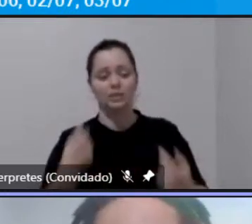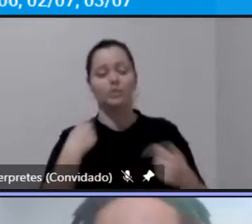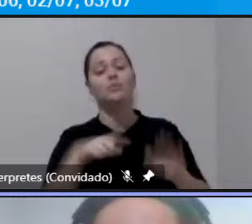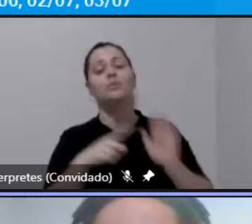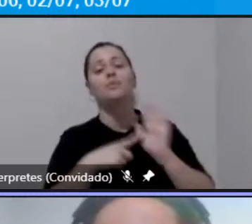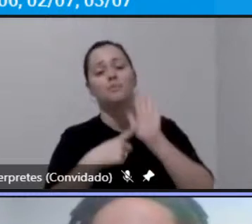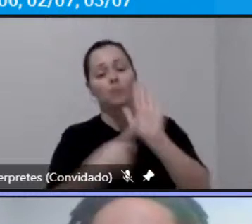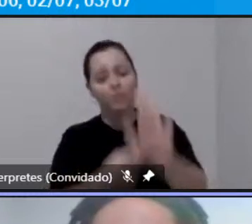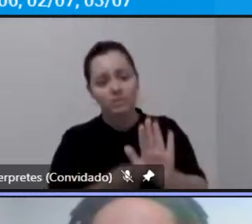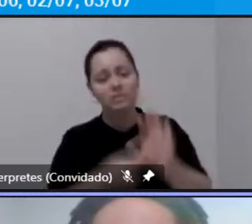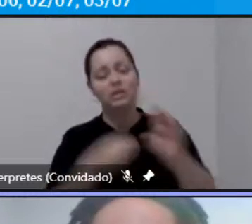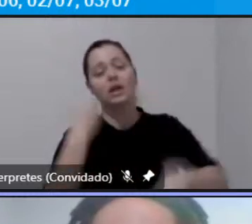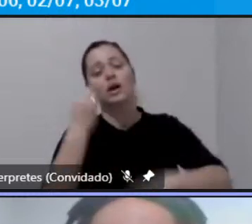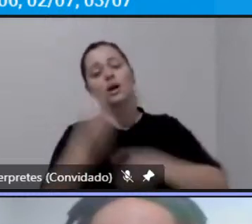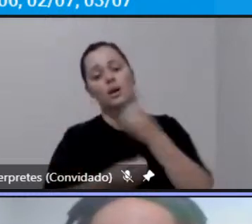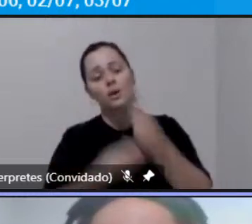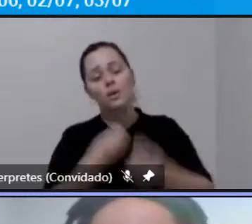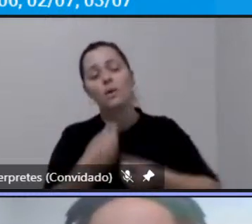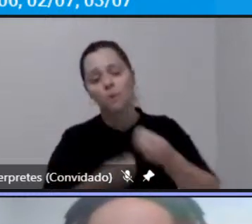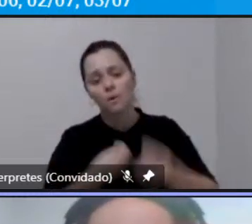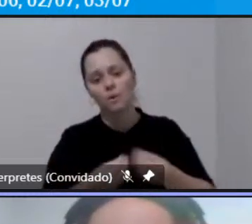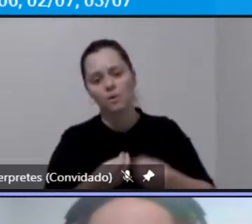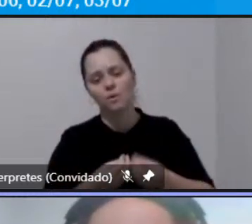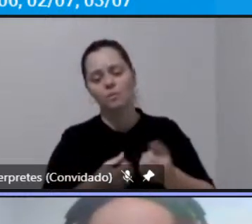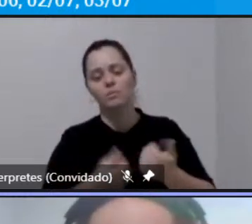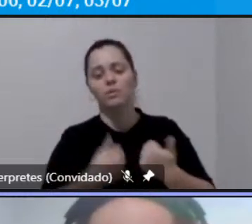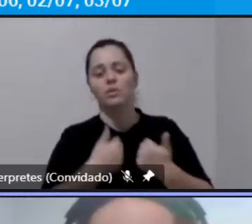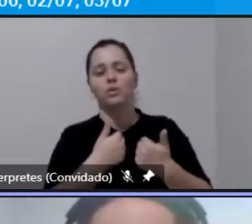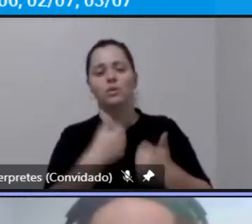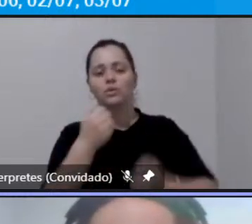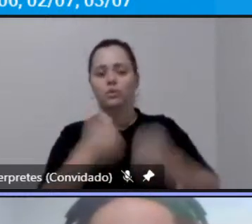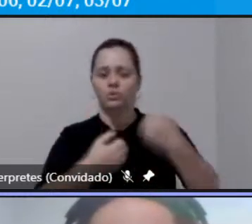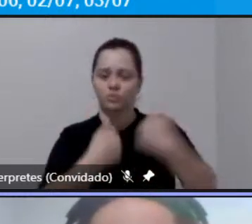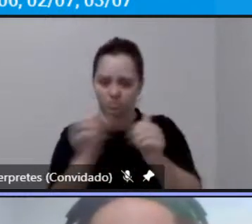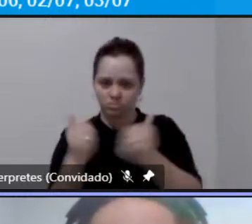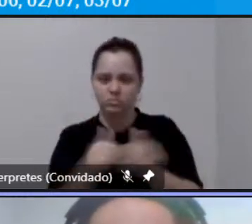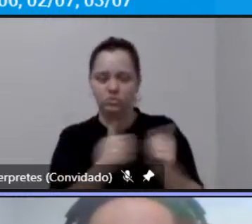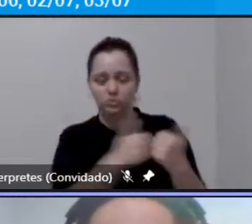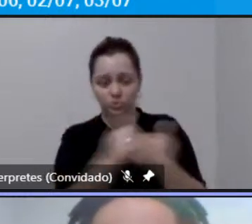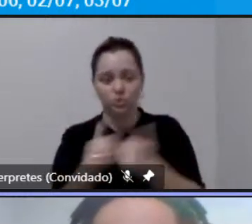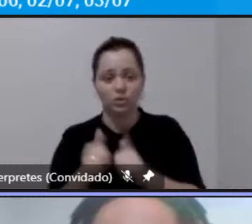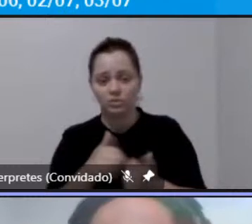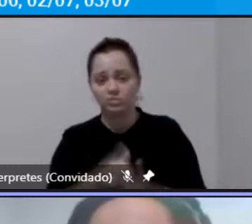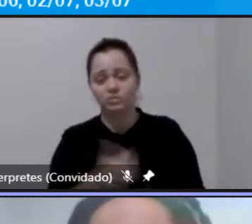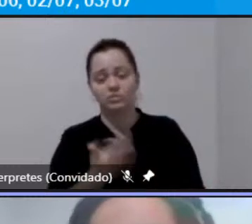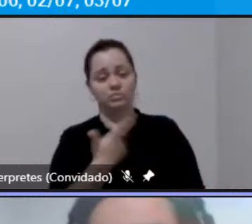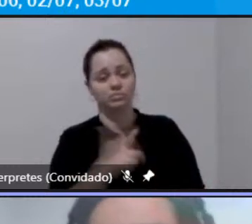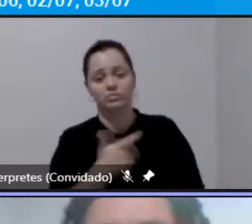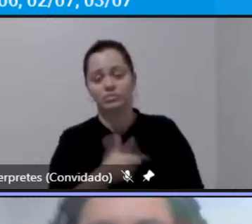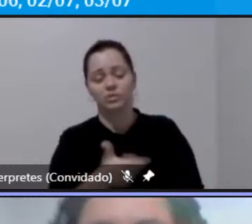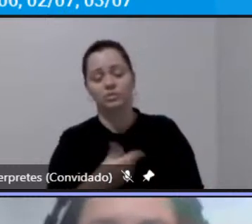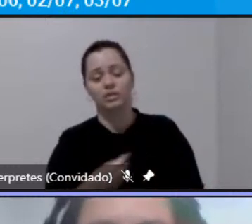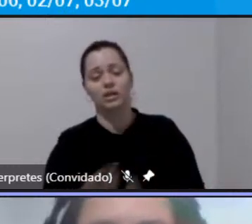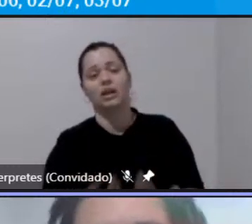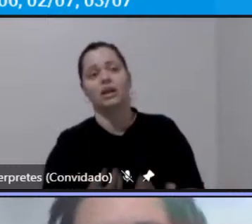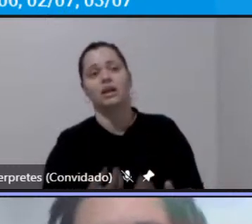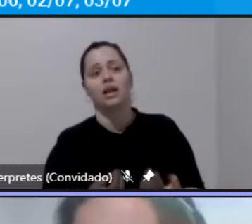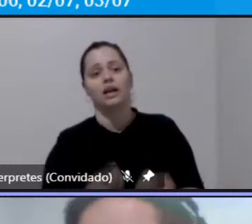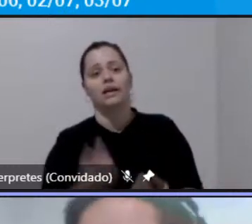o o o o transporte não é não tem uma oferta